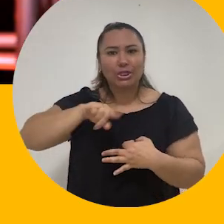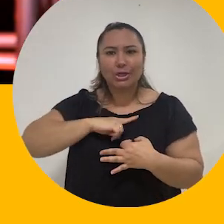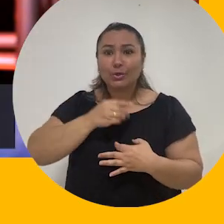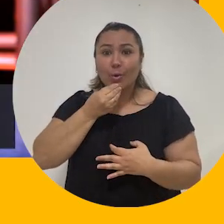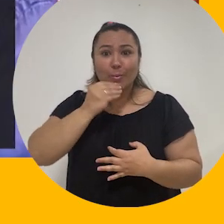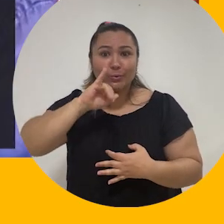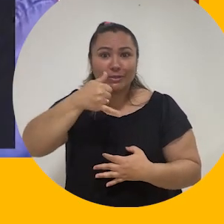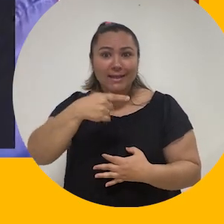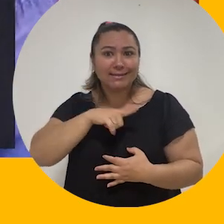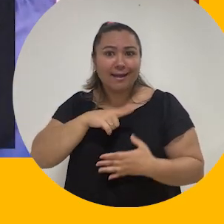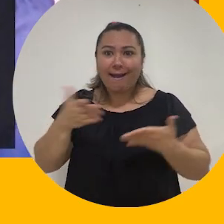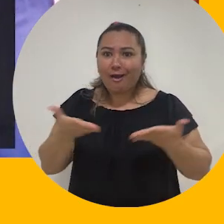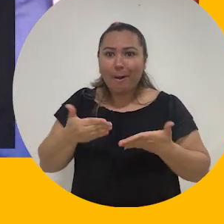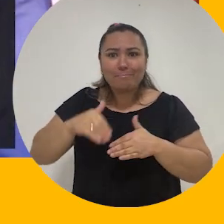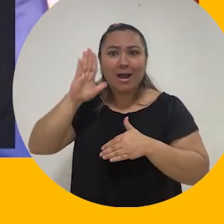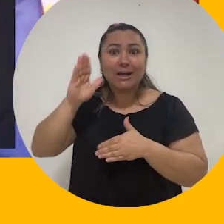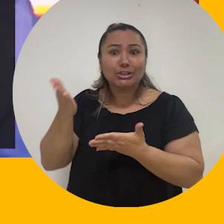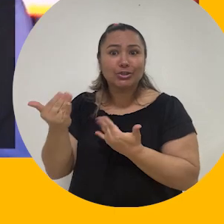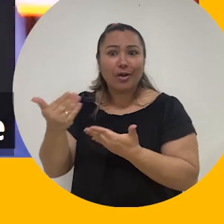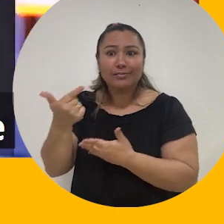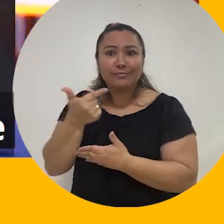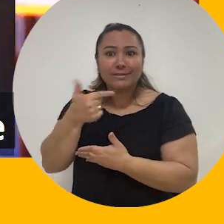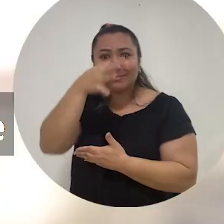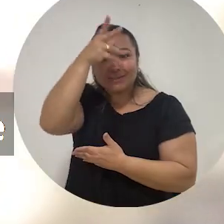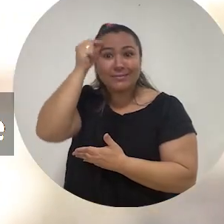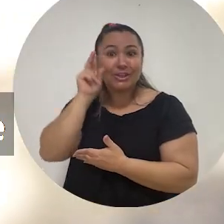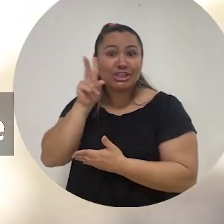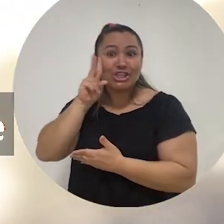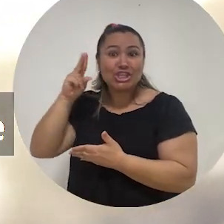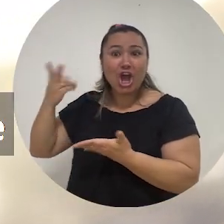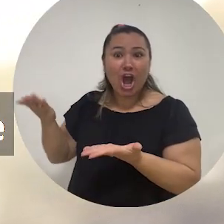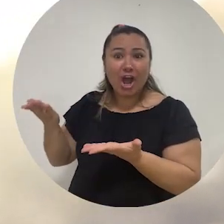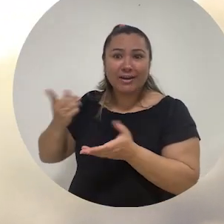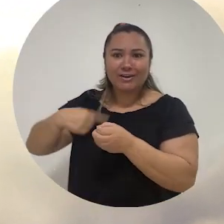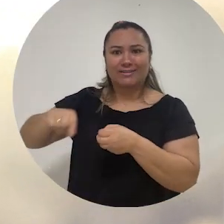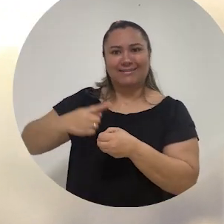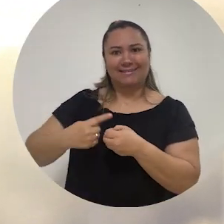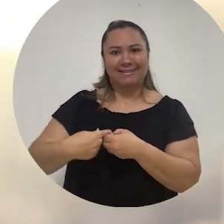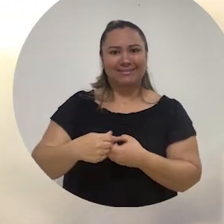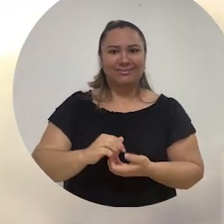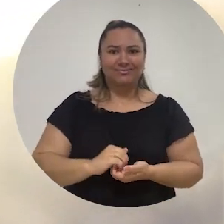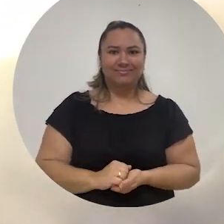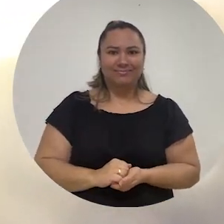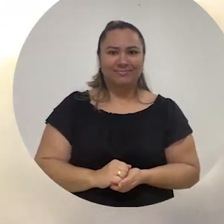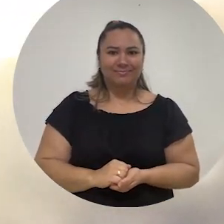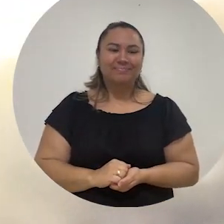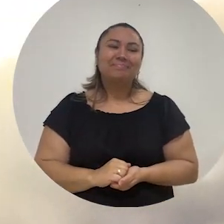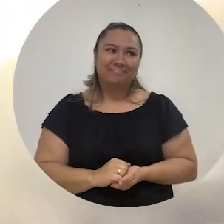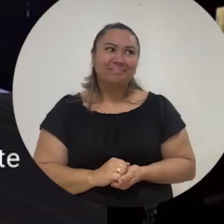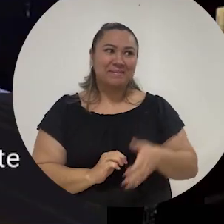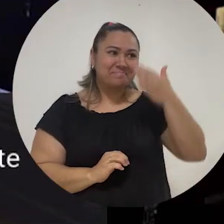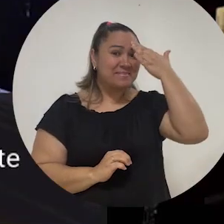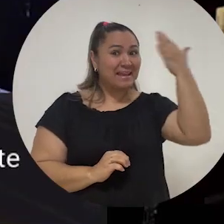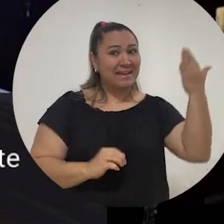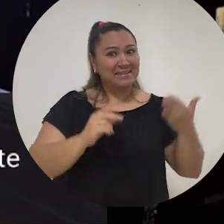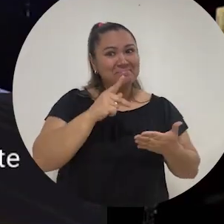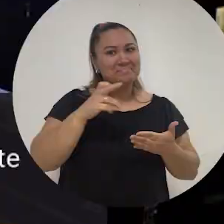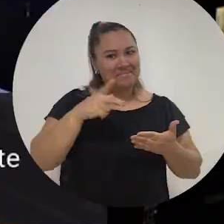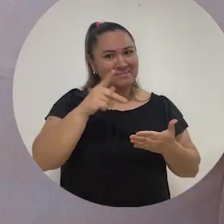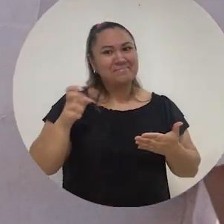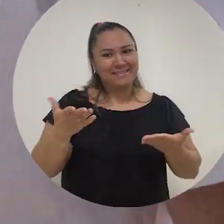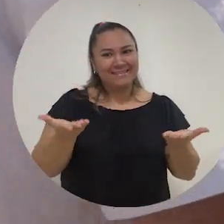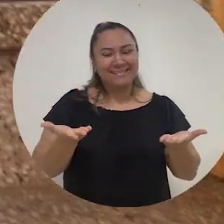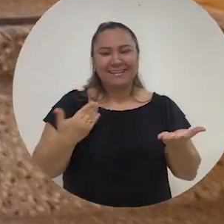a gente tem a chance de ter agora o mais jovem vice-prefeito da história da nossa cidade. Então tá bem, Pedro. Muito obrigado.